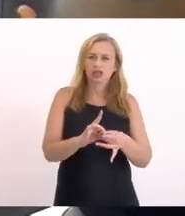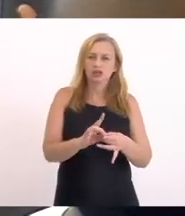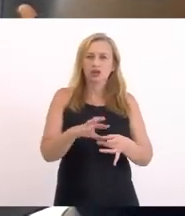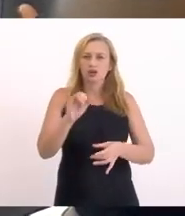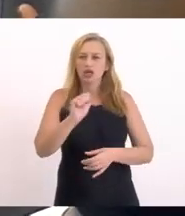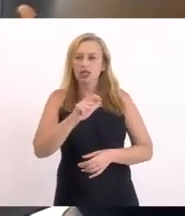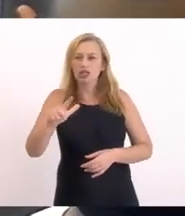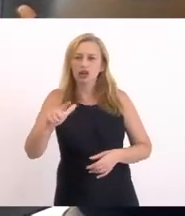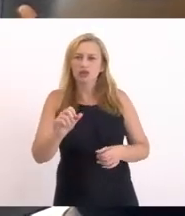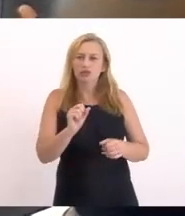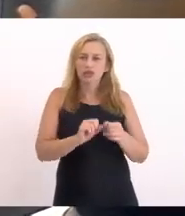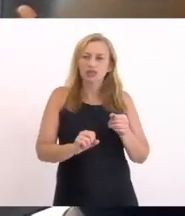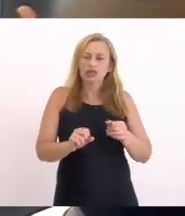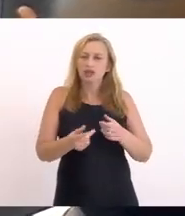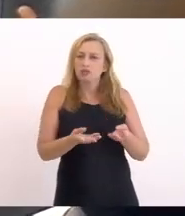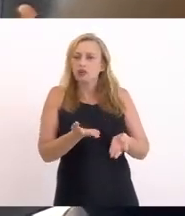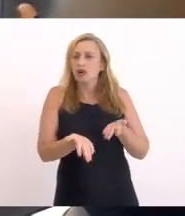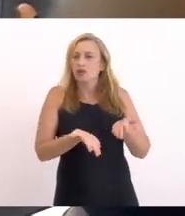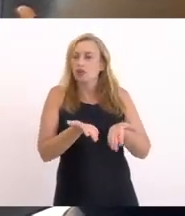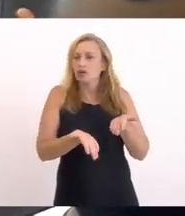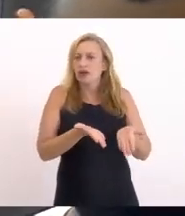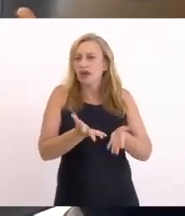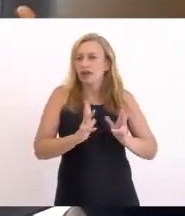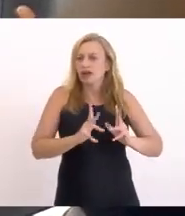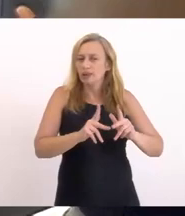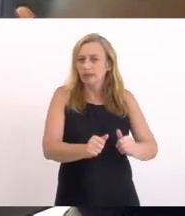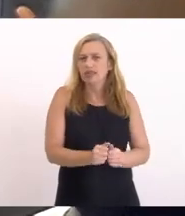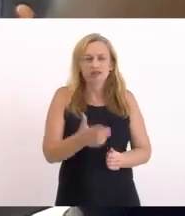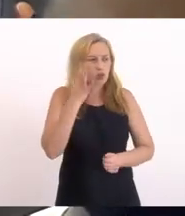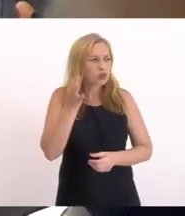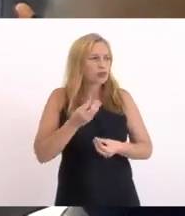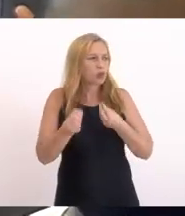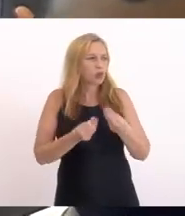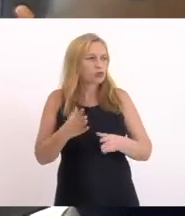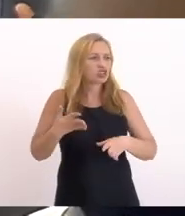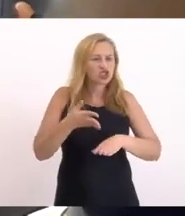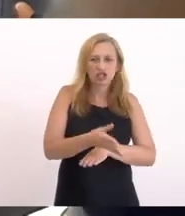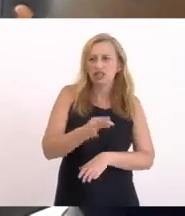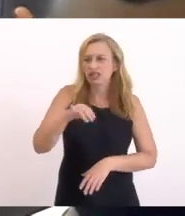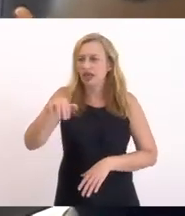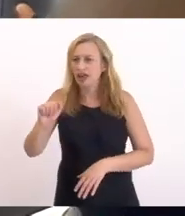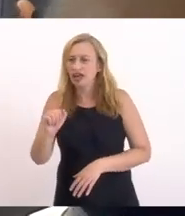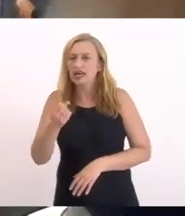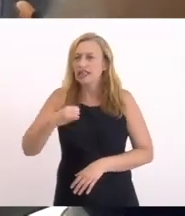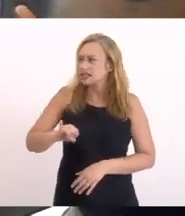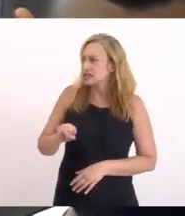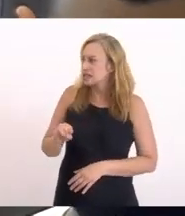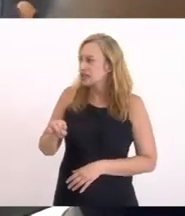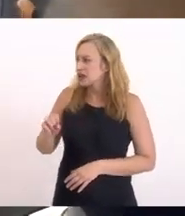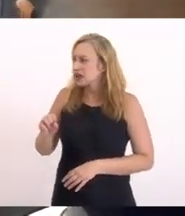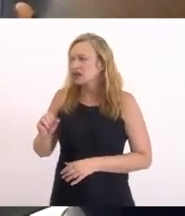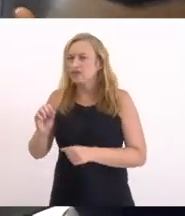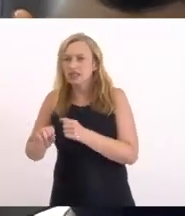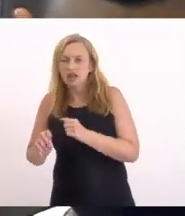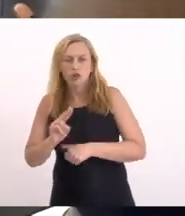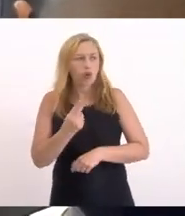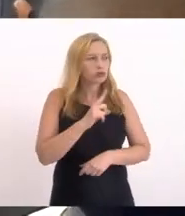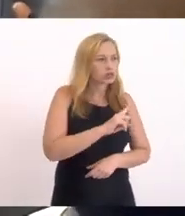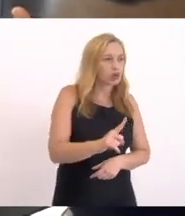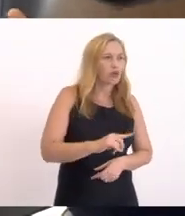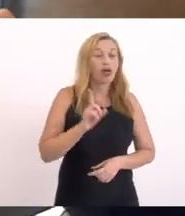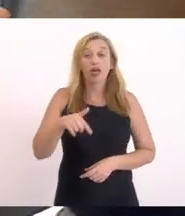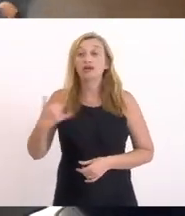canais Que vão fazer O seu tratamento A gente não sabe E como é que está chegando Ali na ETE Se está chegando Ou se não está chegando Seria muito